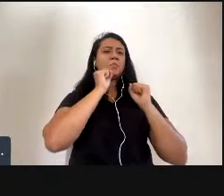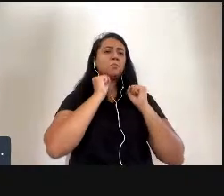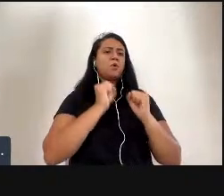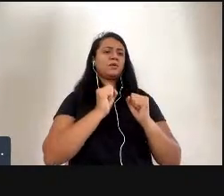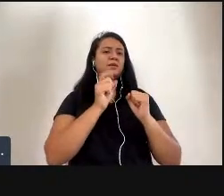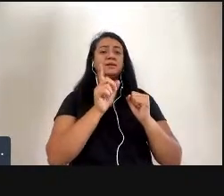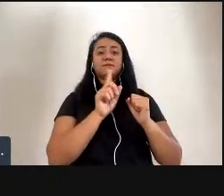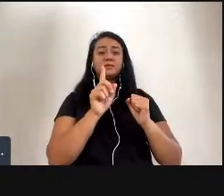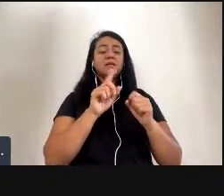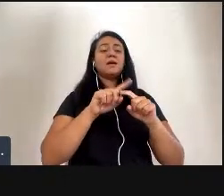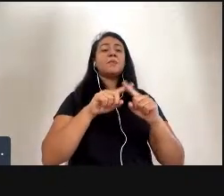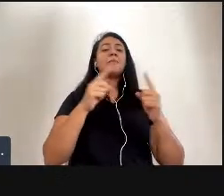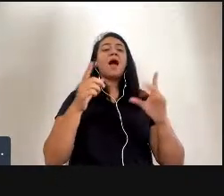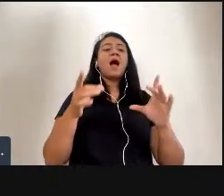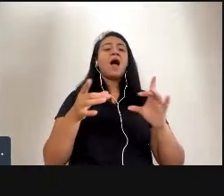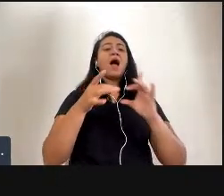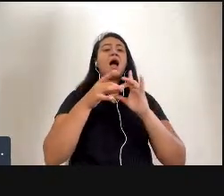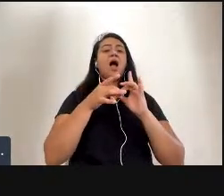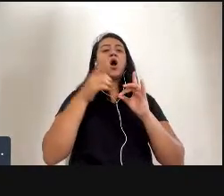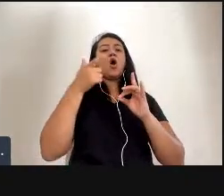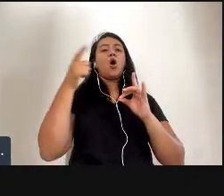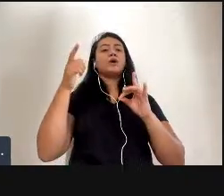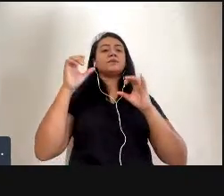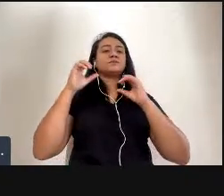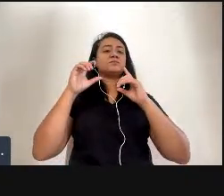alinhados a outras campanhas e movimentos sociais.